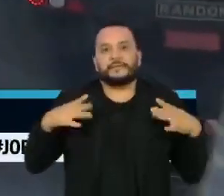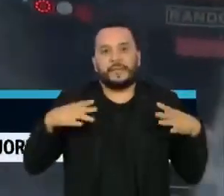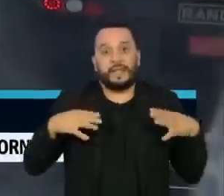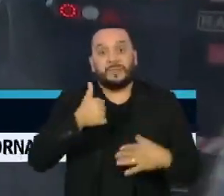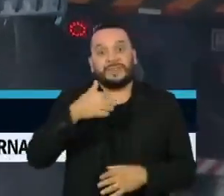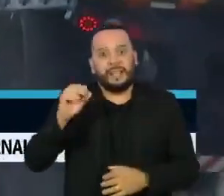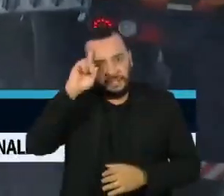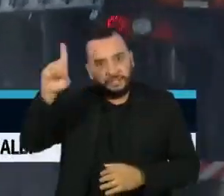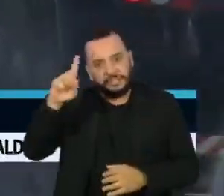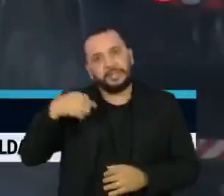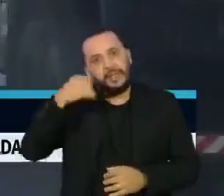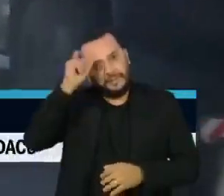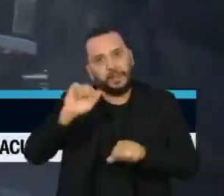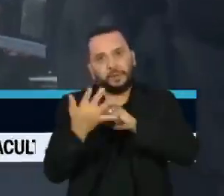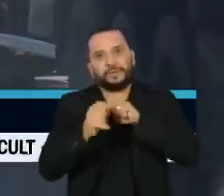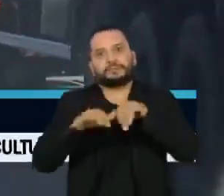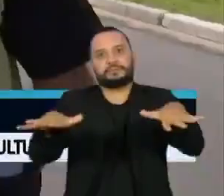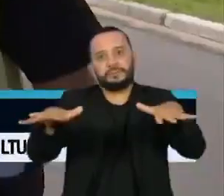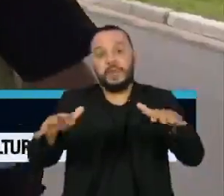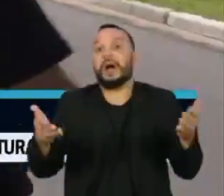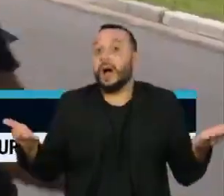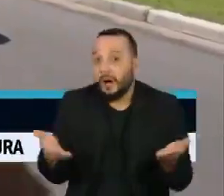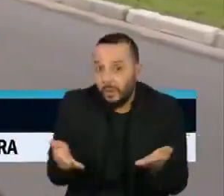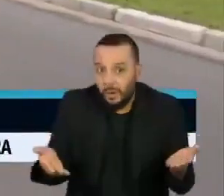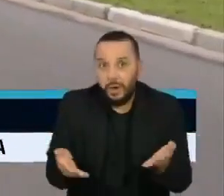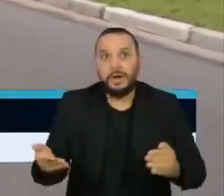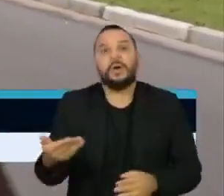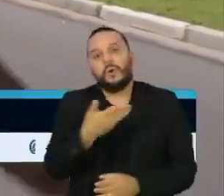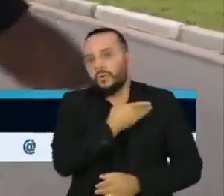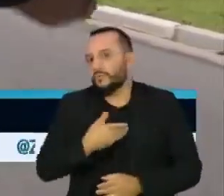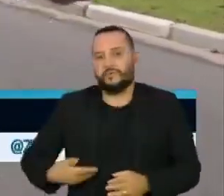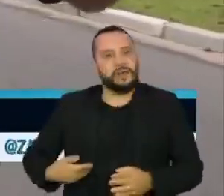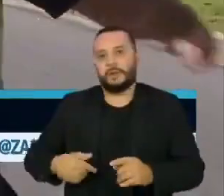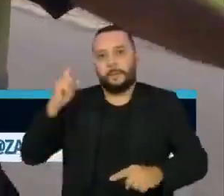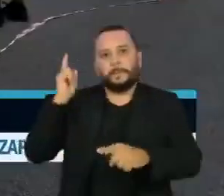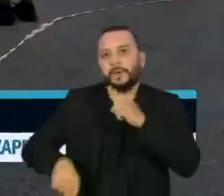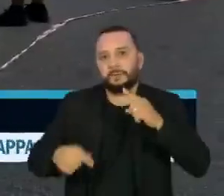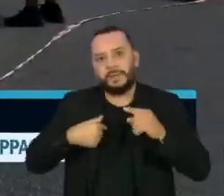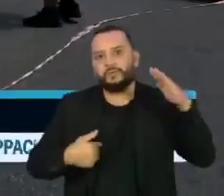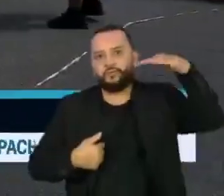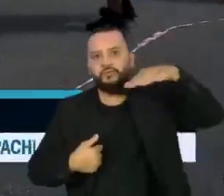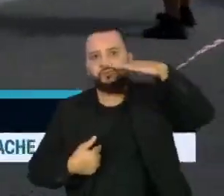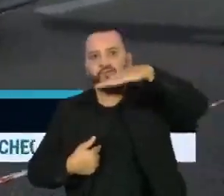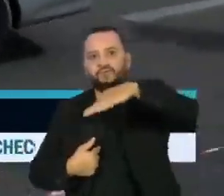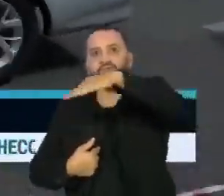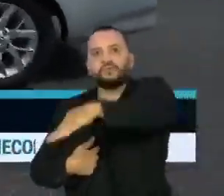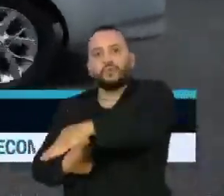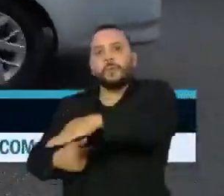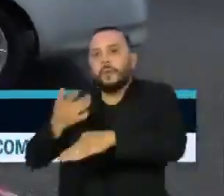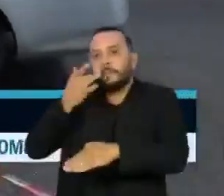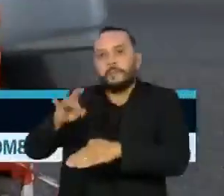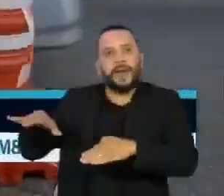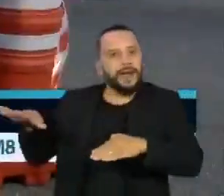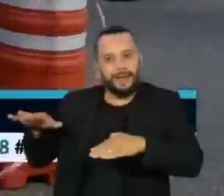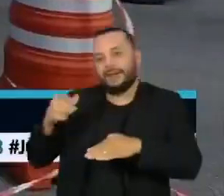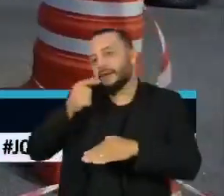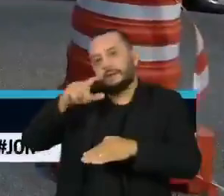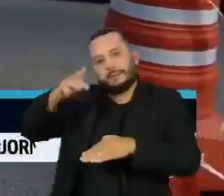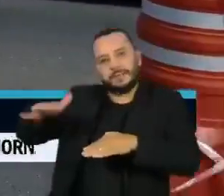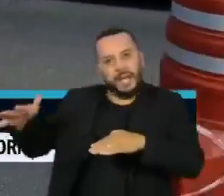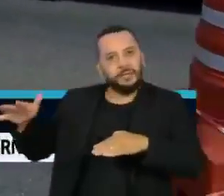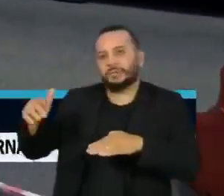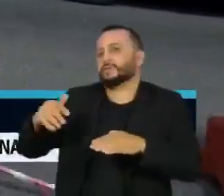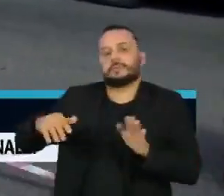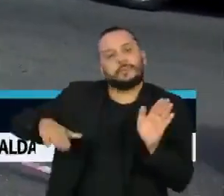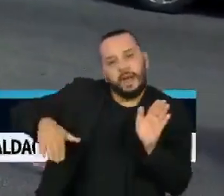desestimular as viagens, o governo cancelou a operação descida para todo o litoral e instalou mais de 100 barreiras sanitárias